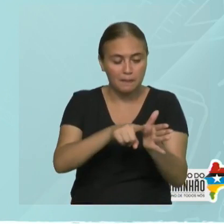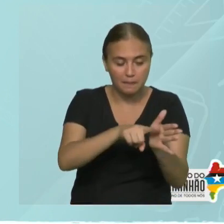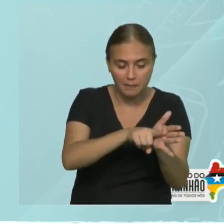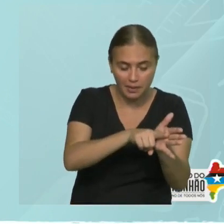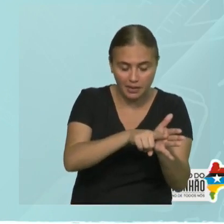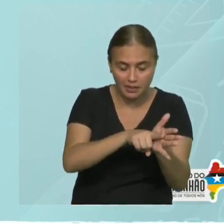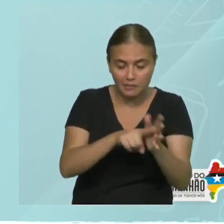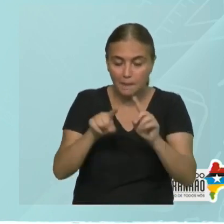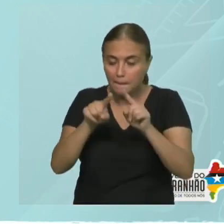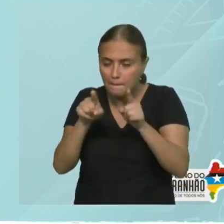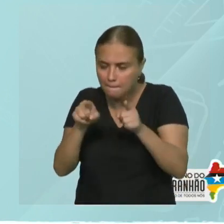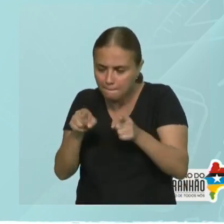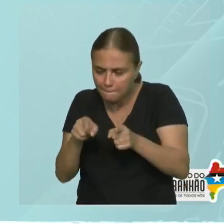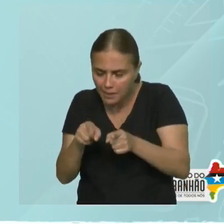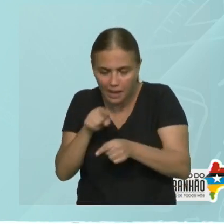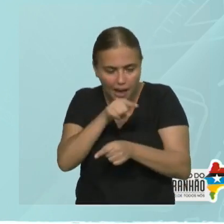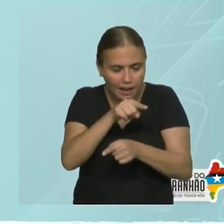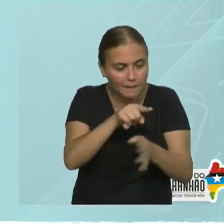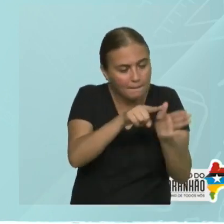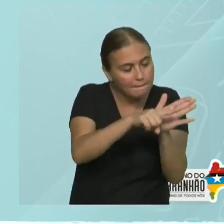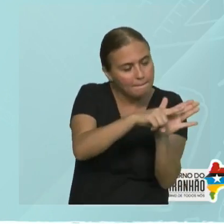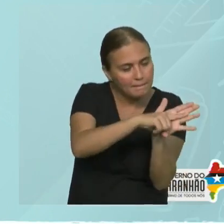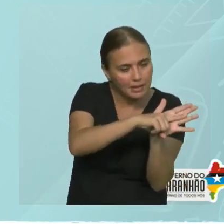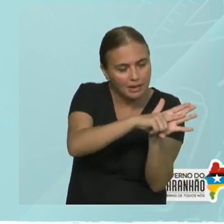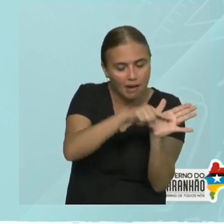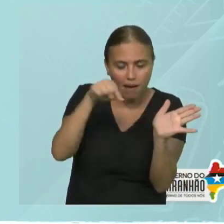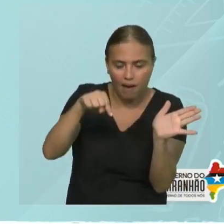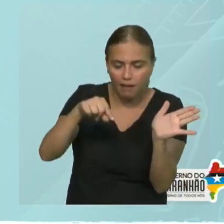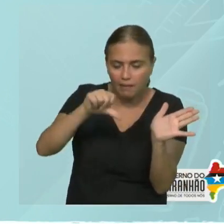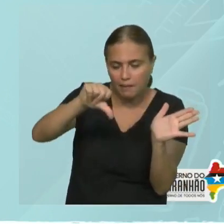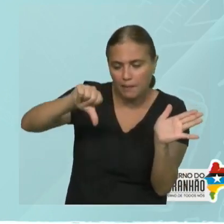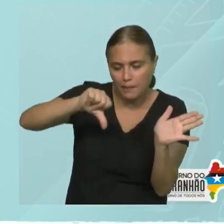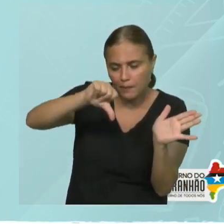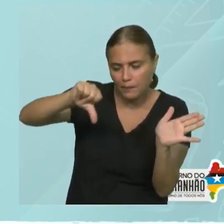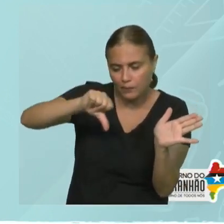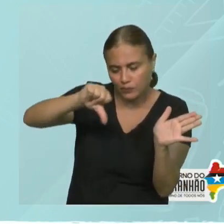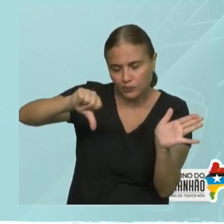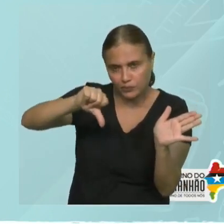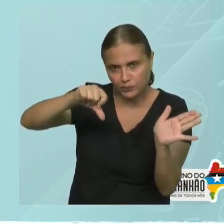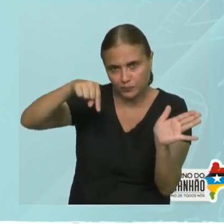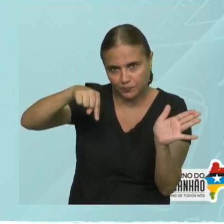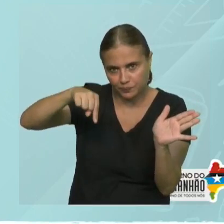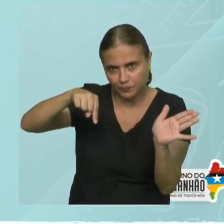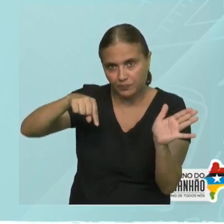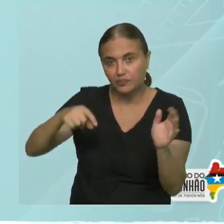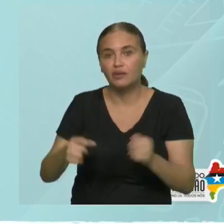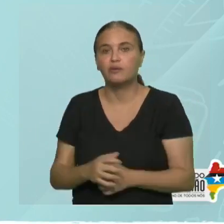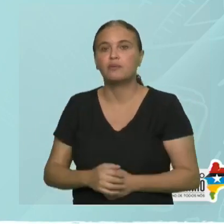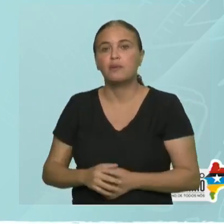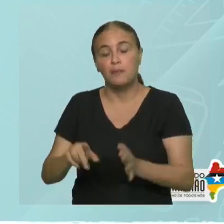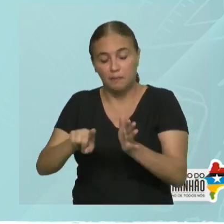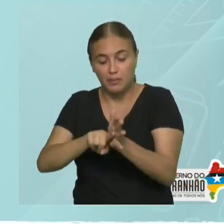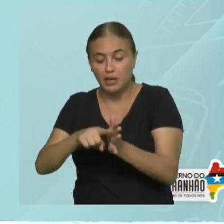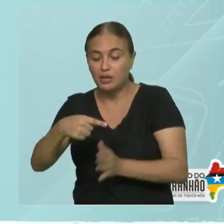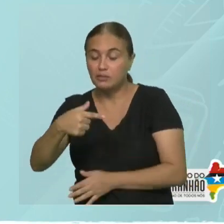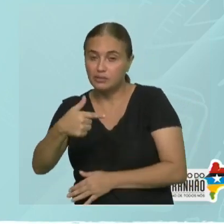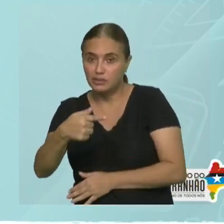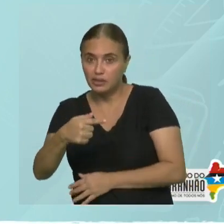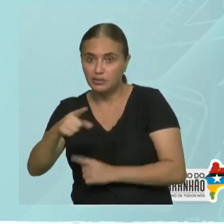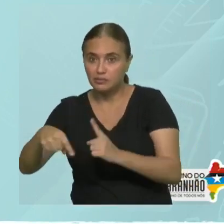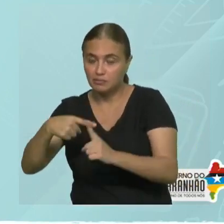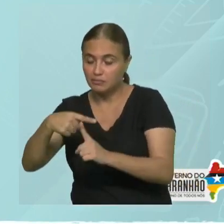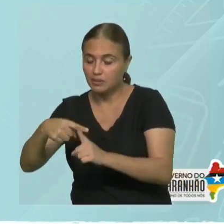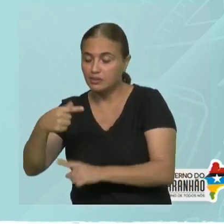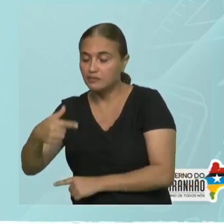frente de um parênteses, eu mudo o sinal que está dentro do parênteses. E menos 7, mais 21. Sinais diferentes.